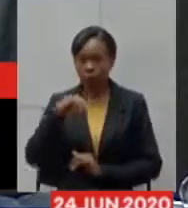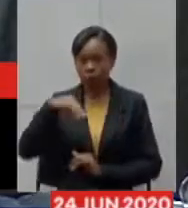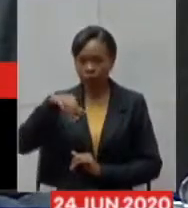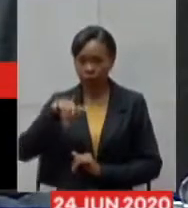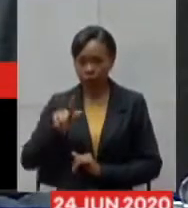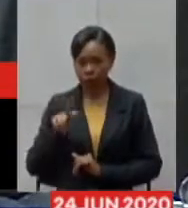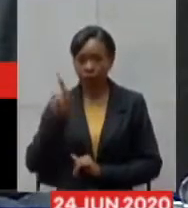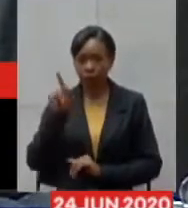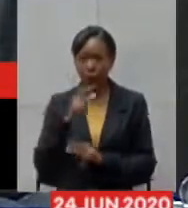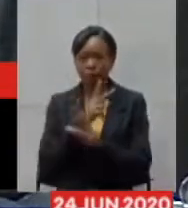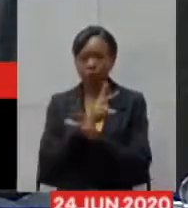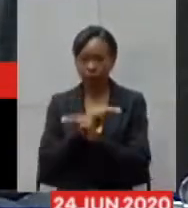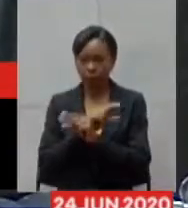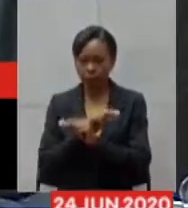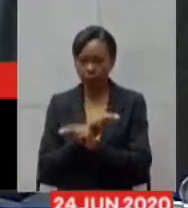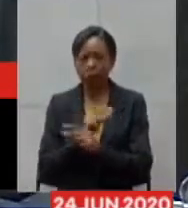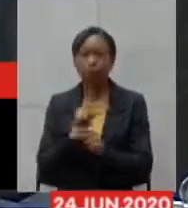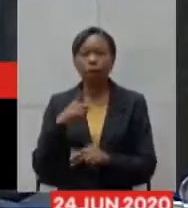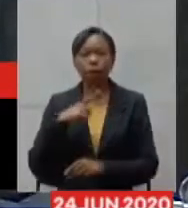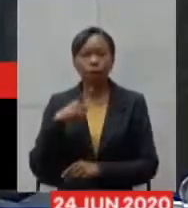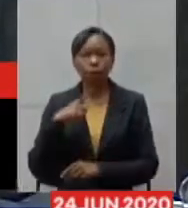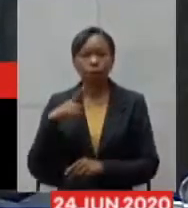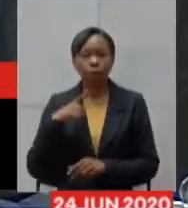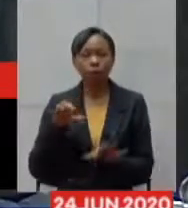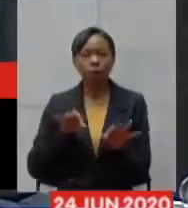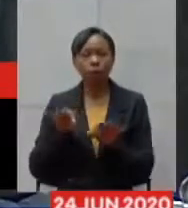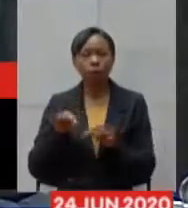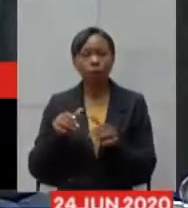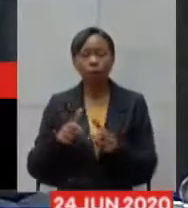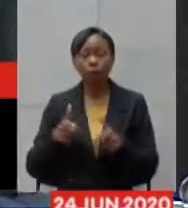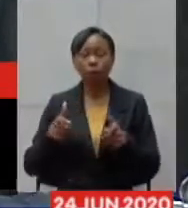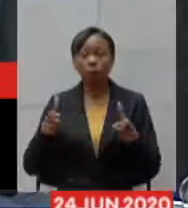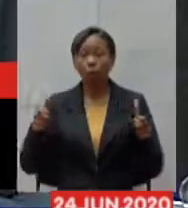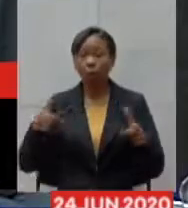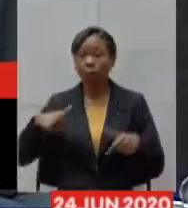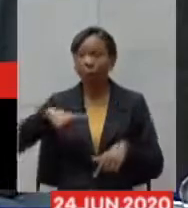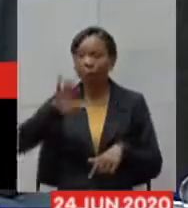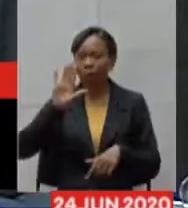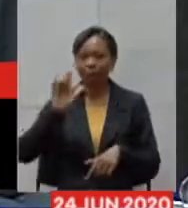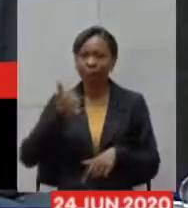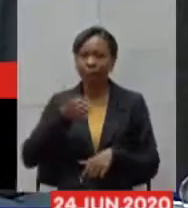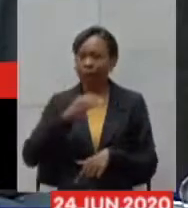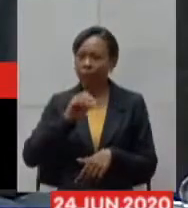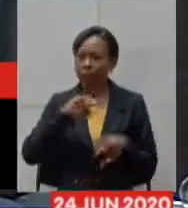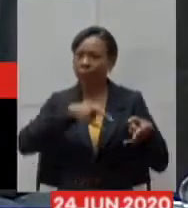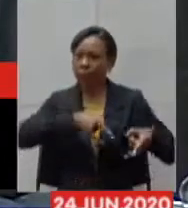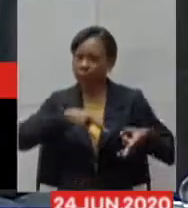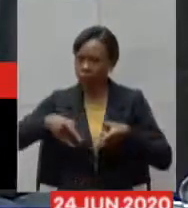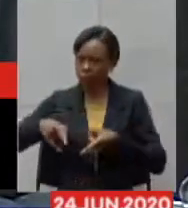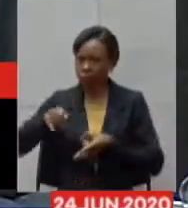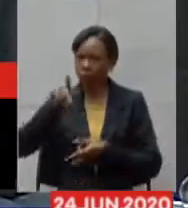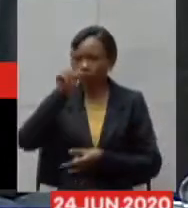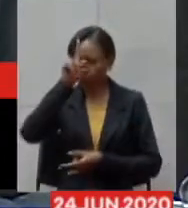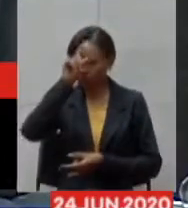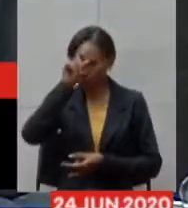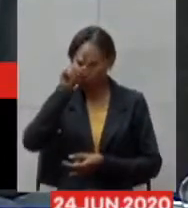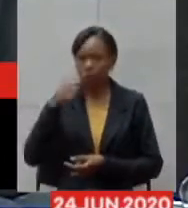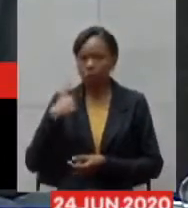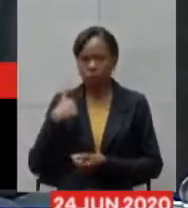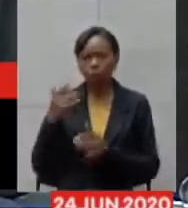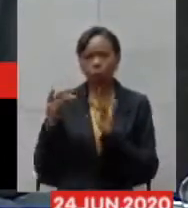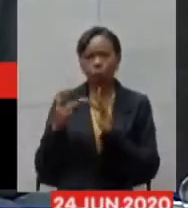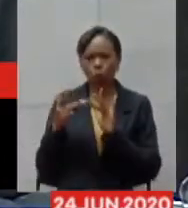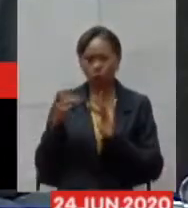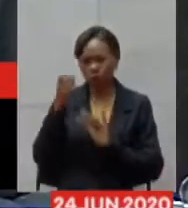ele tem um plano de expansão de mais 10 leitos eu tenho mantido contato muito próximo com o prefeito de Patos de Minas